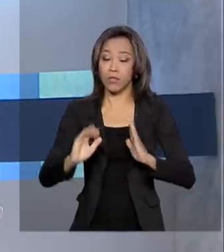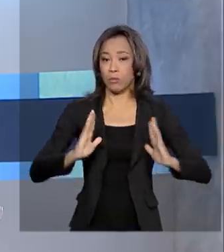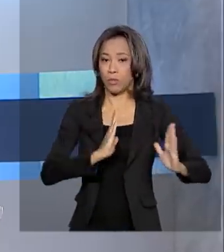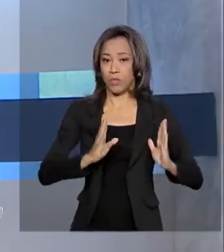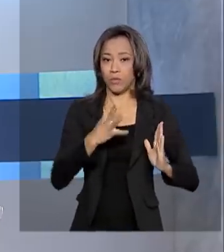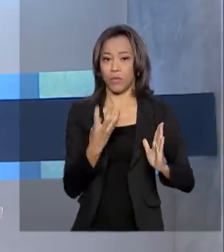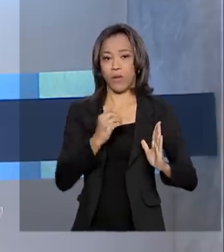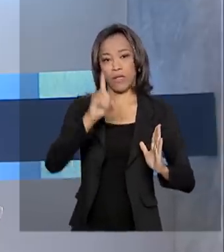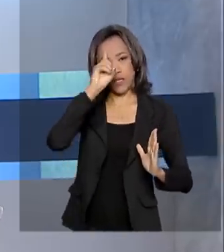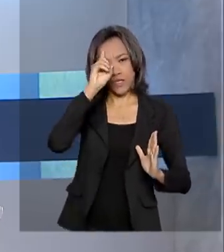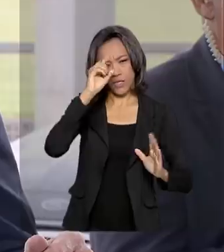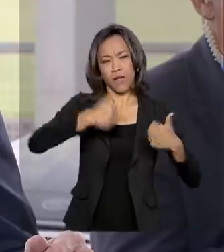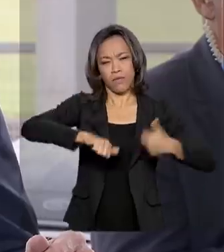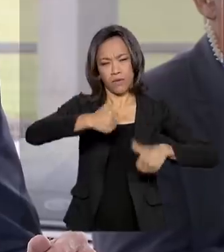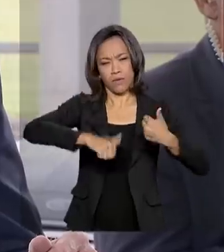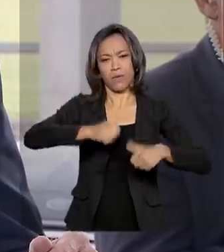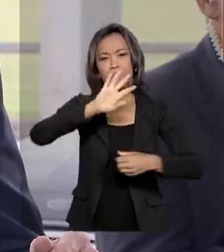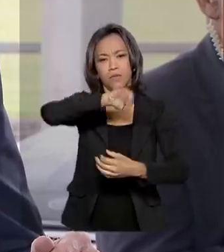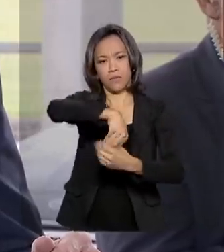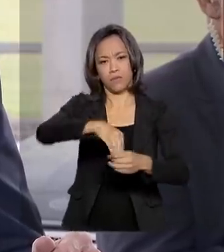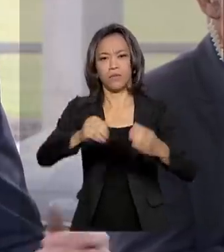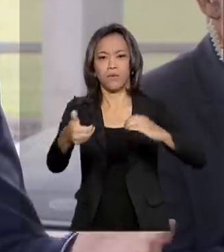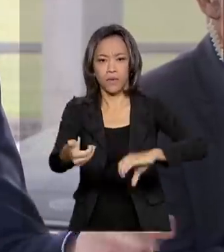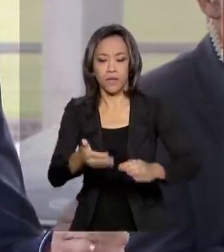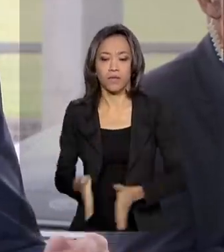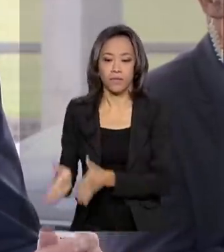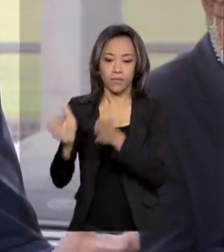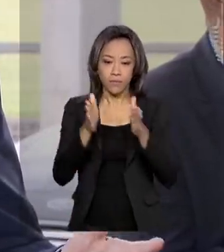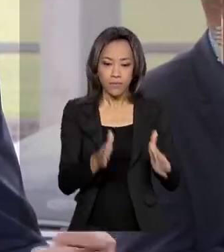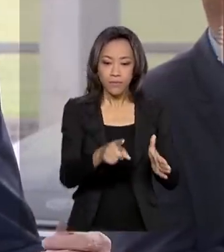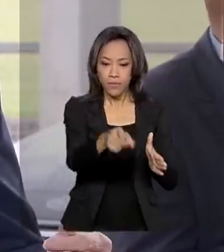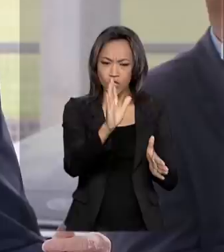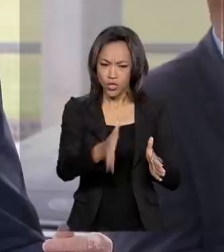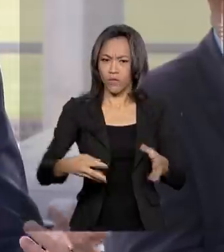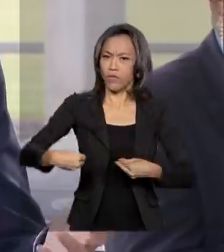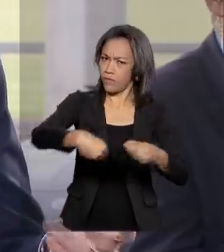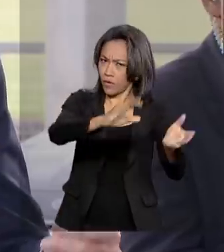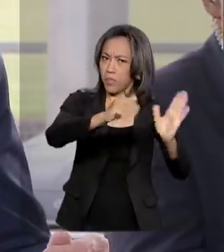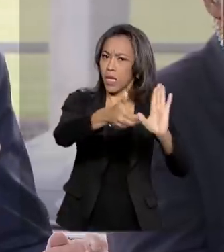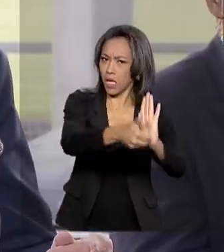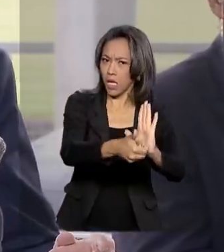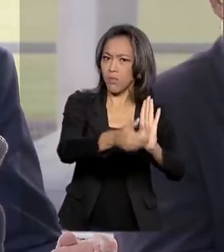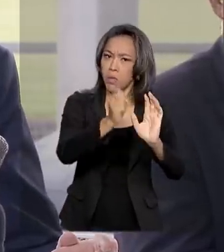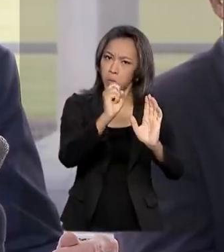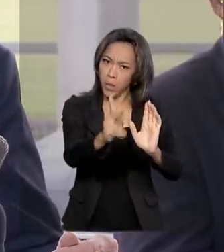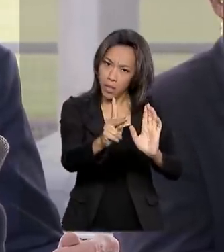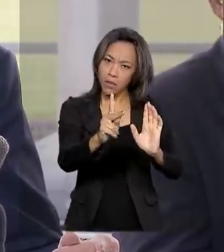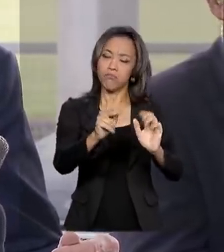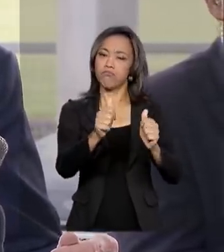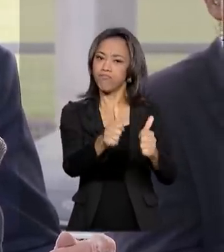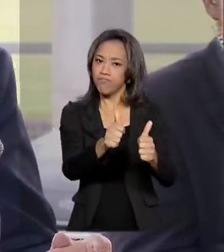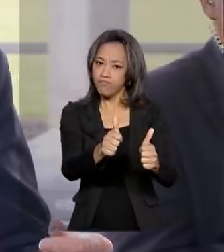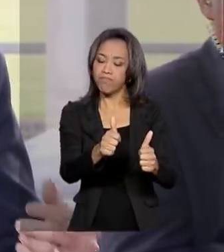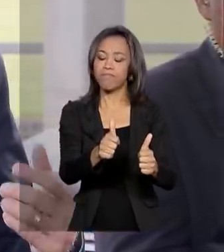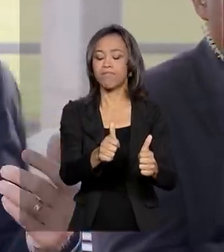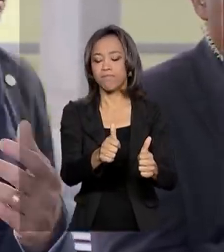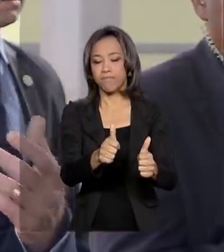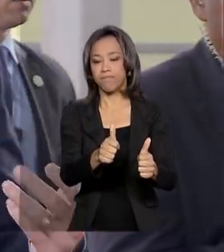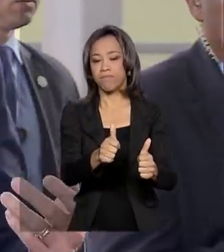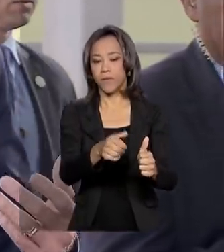análise no Congresso. Já foi na Câmara, está tranquilo, está precisando da lei, porque já